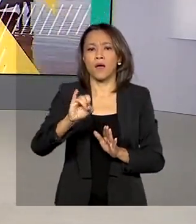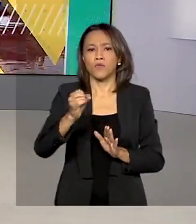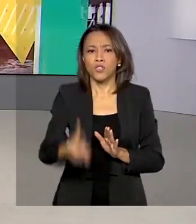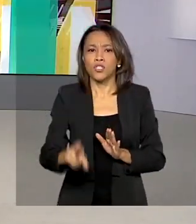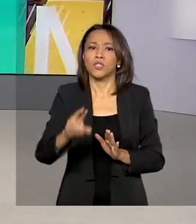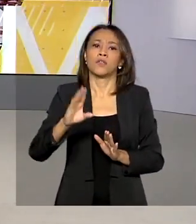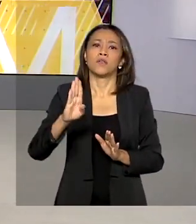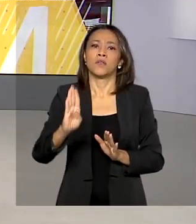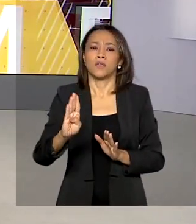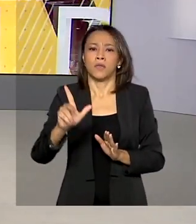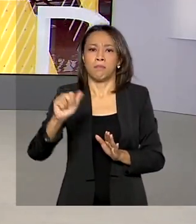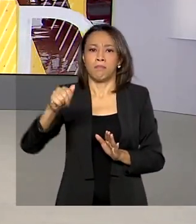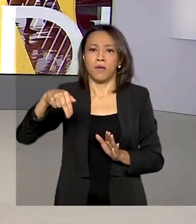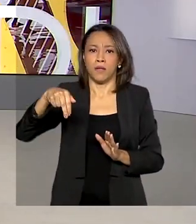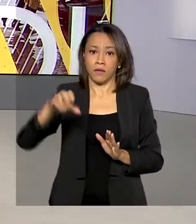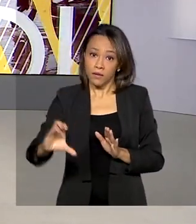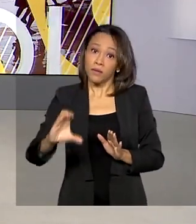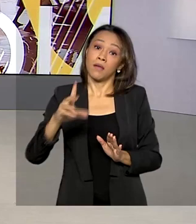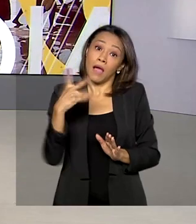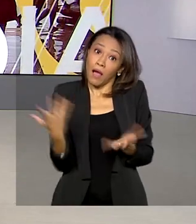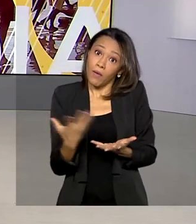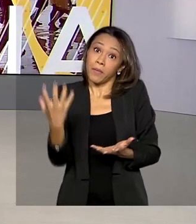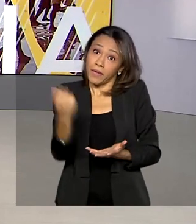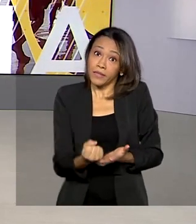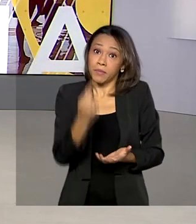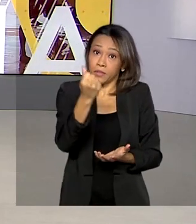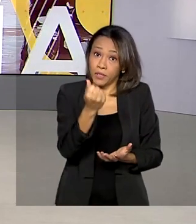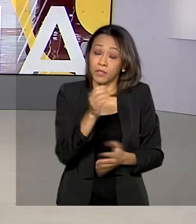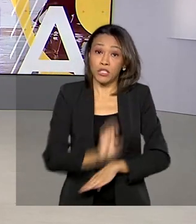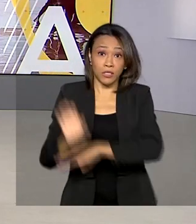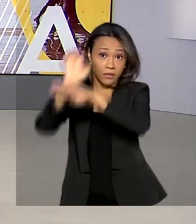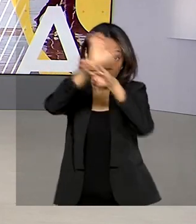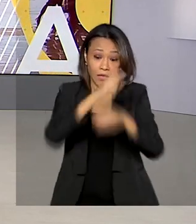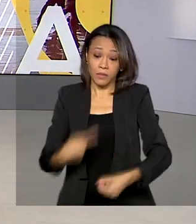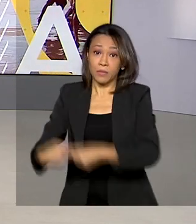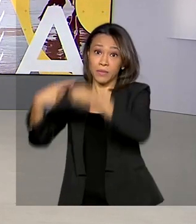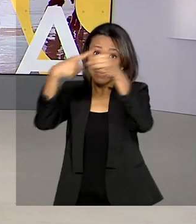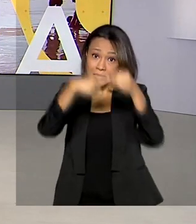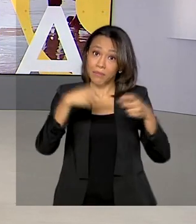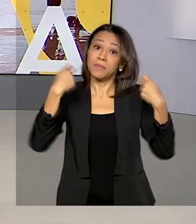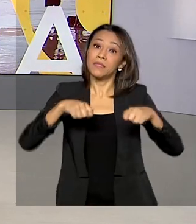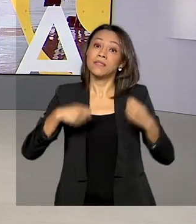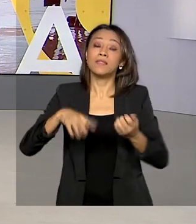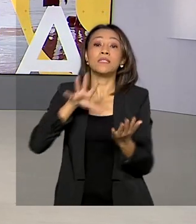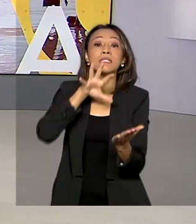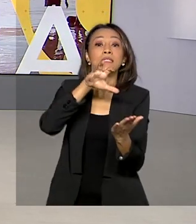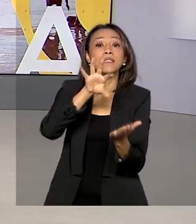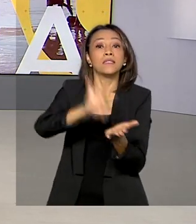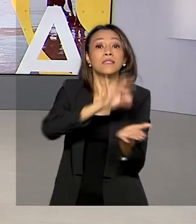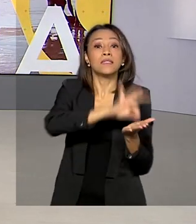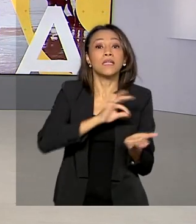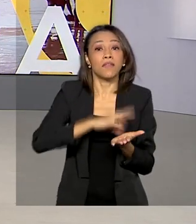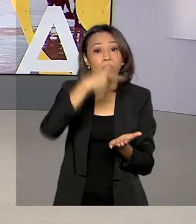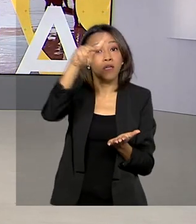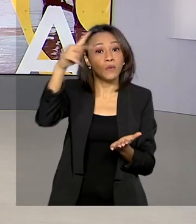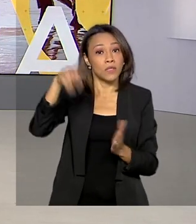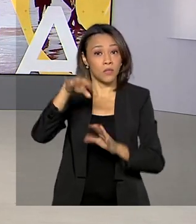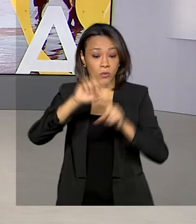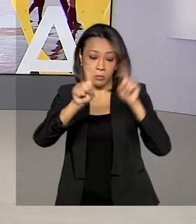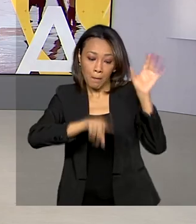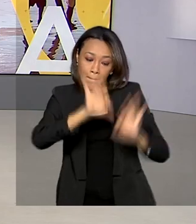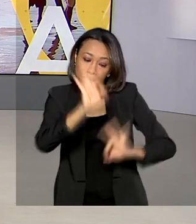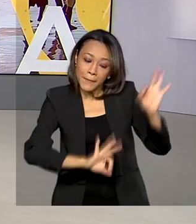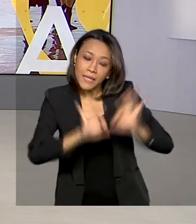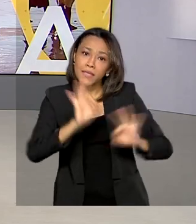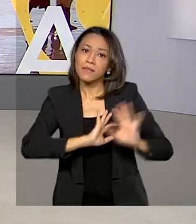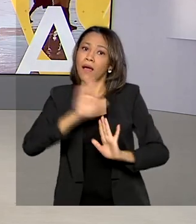pandemia. Mas para receber o dinheiro, estados e municípios precisam inscrever os planos de ação na plataforma Mais Brasil